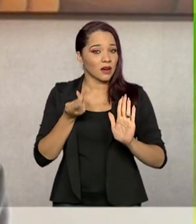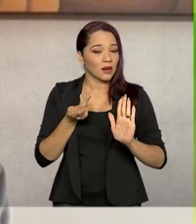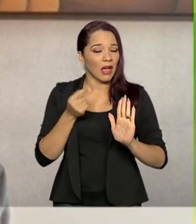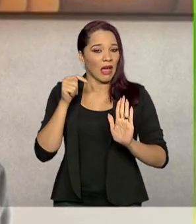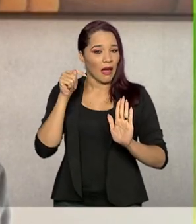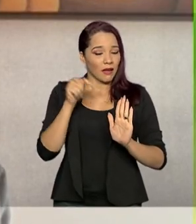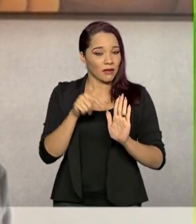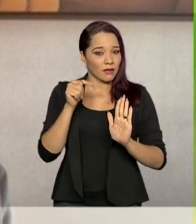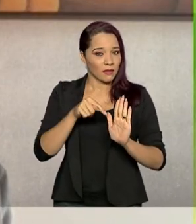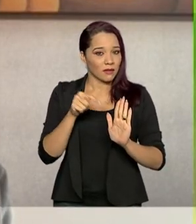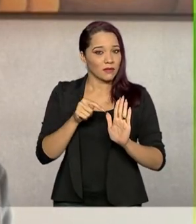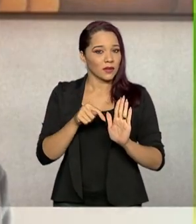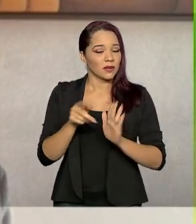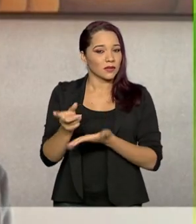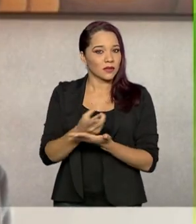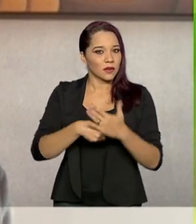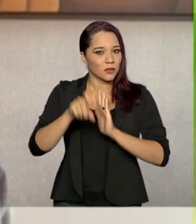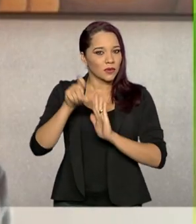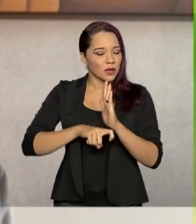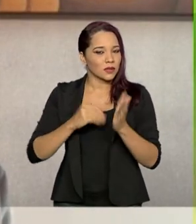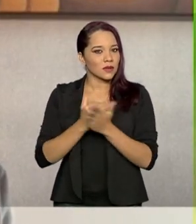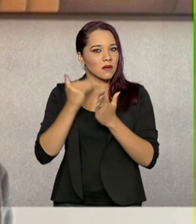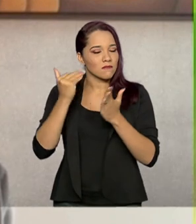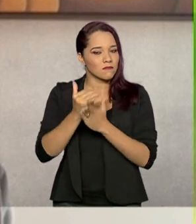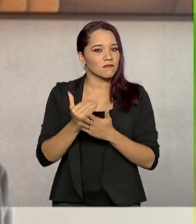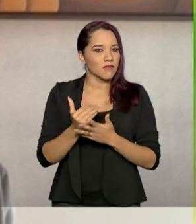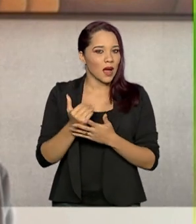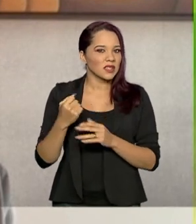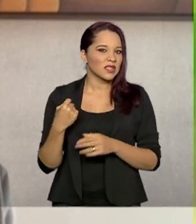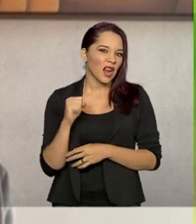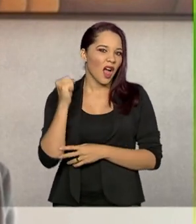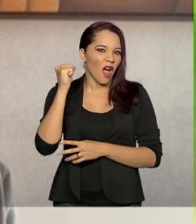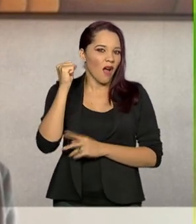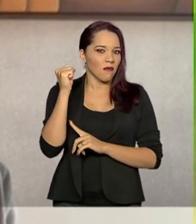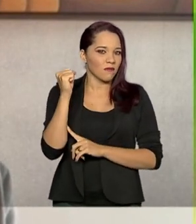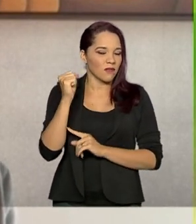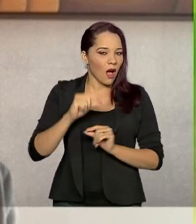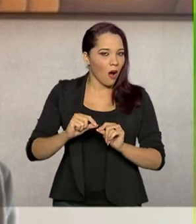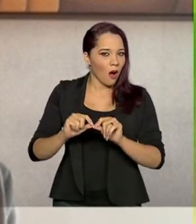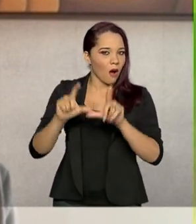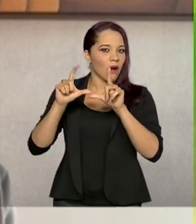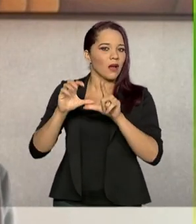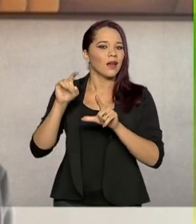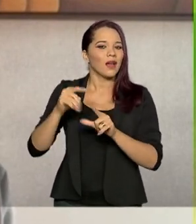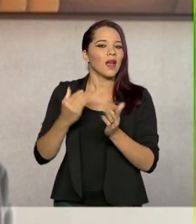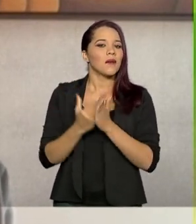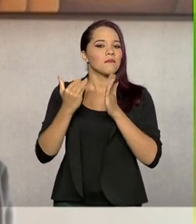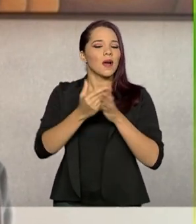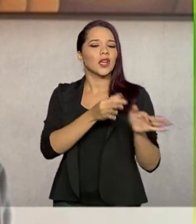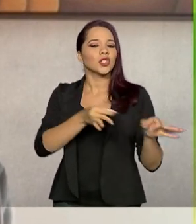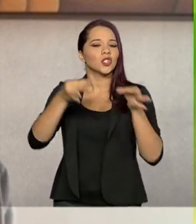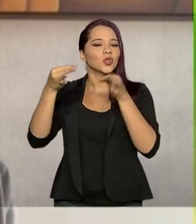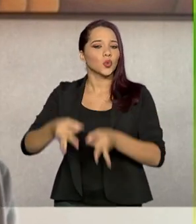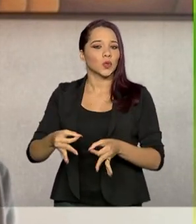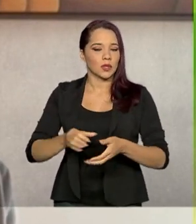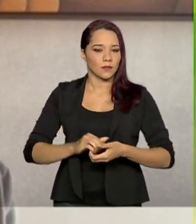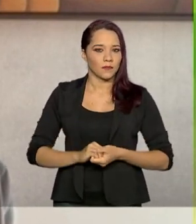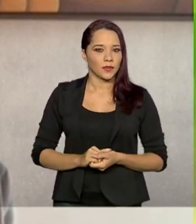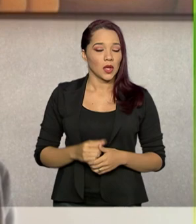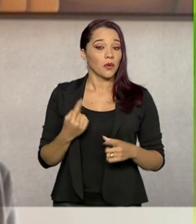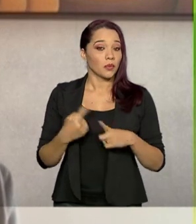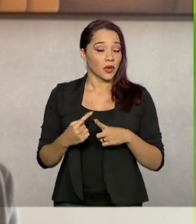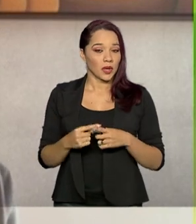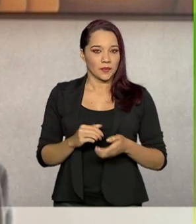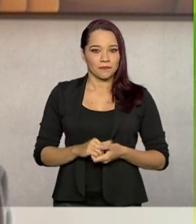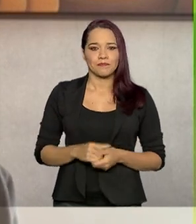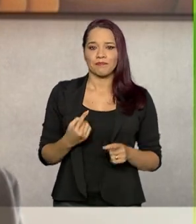essa tributação mais gravosa, ela, na verdade, ela é mais justa. Por quê? Porque